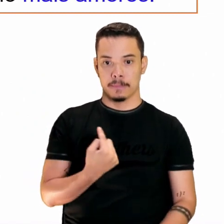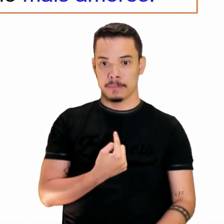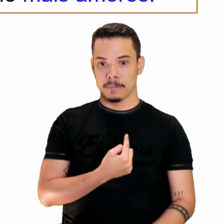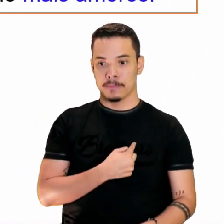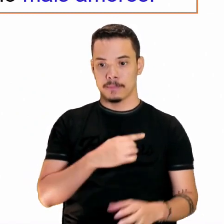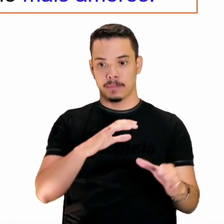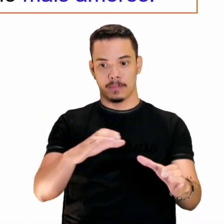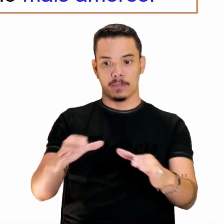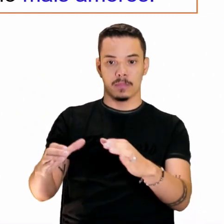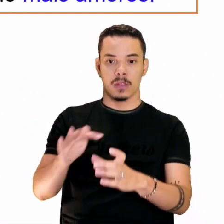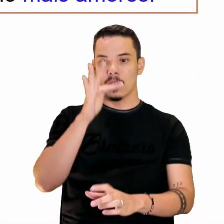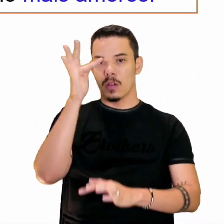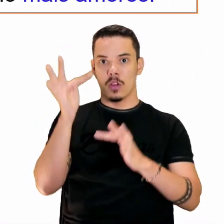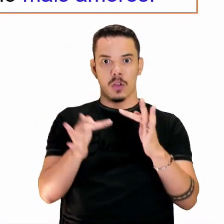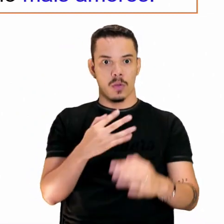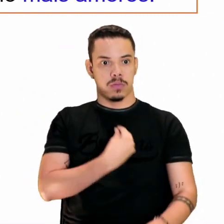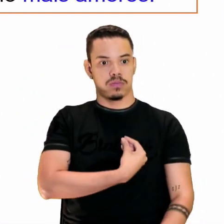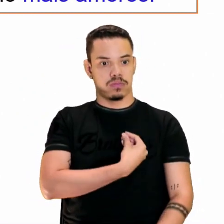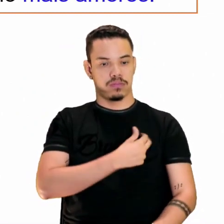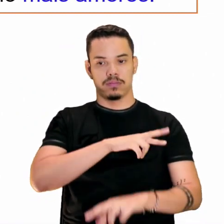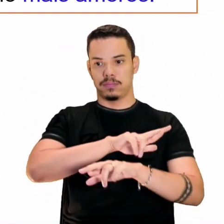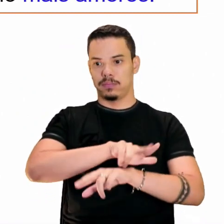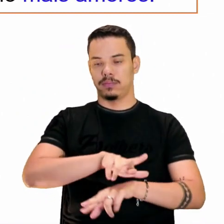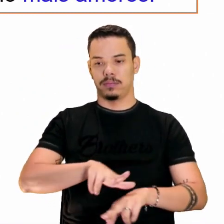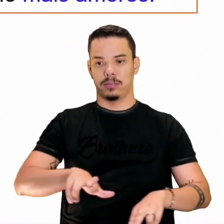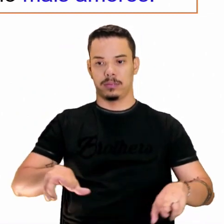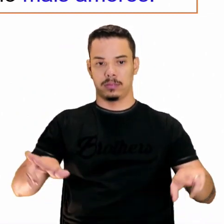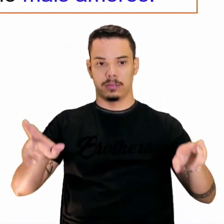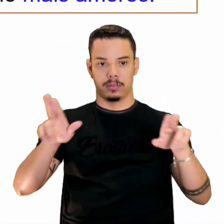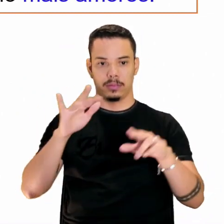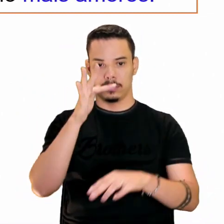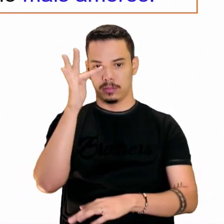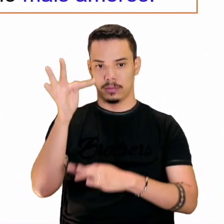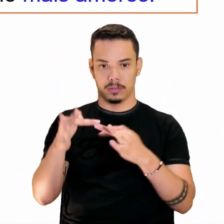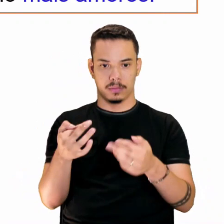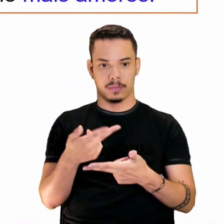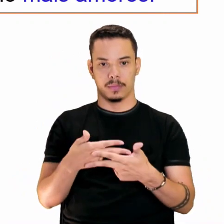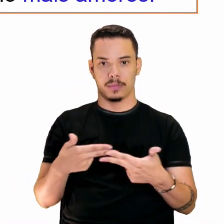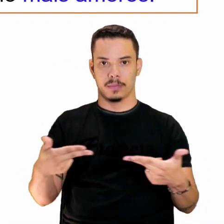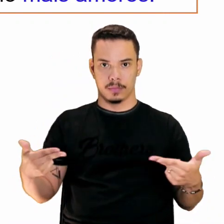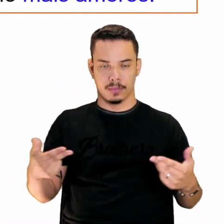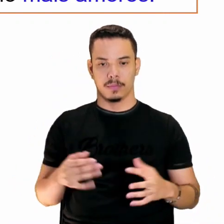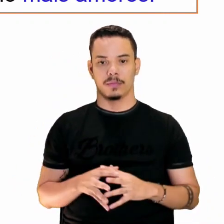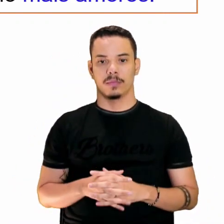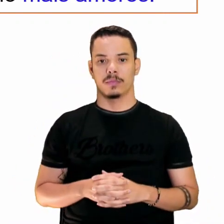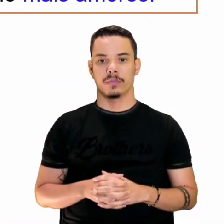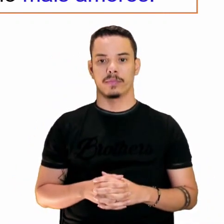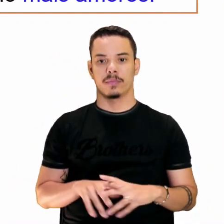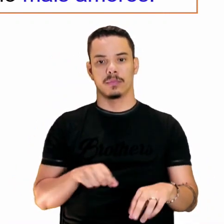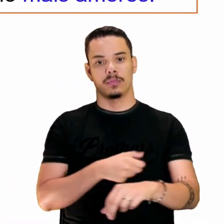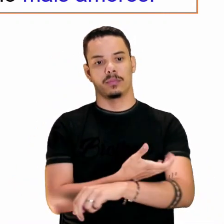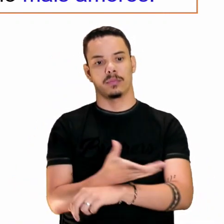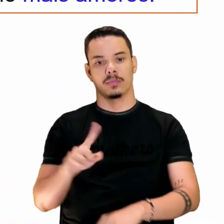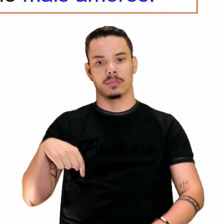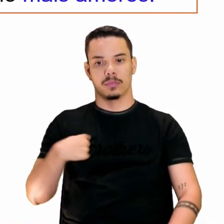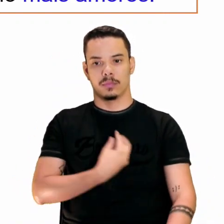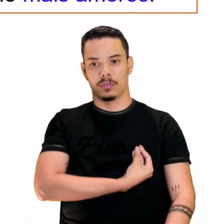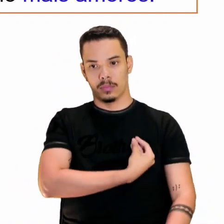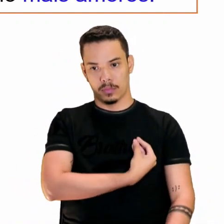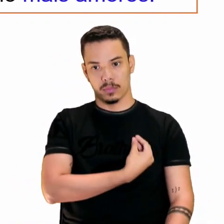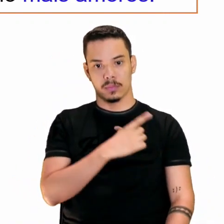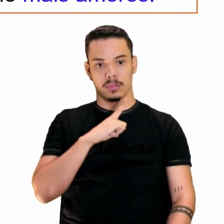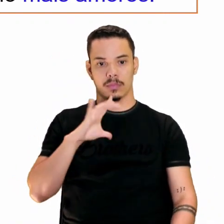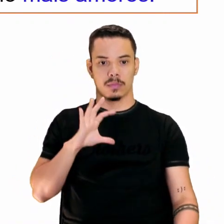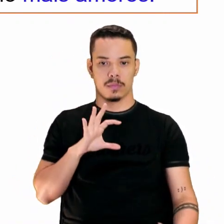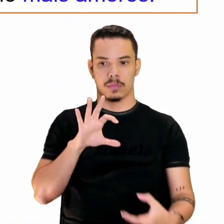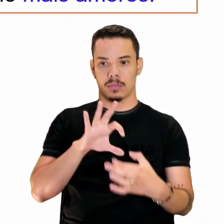bosques tem mais vidas. Olha só, nossos bosques tem mais vida. E nossa vida no